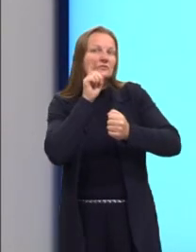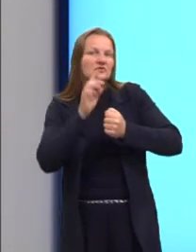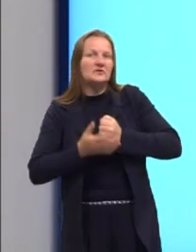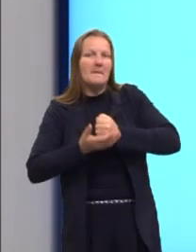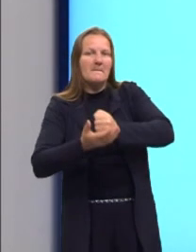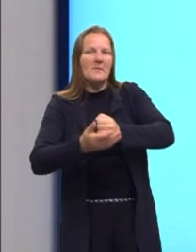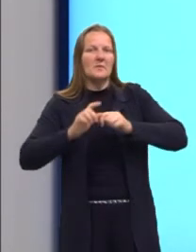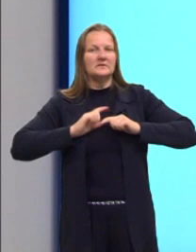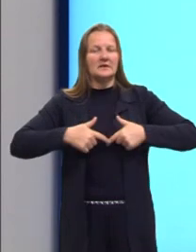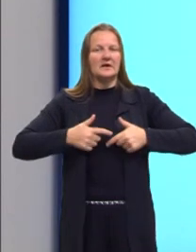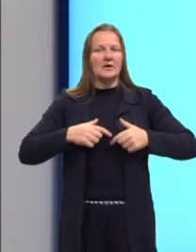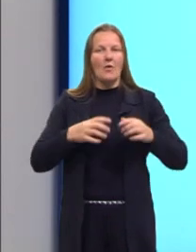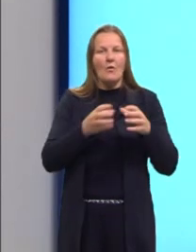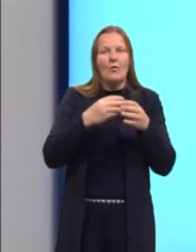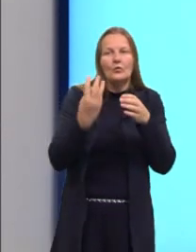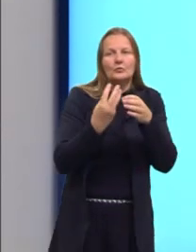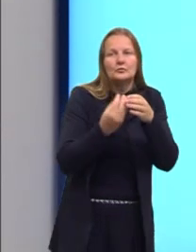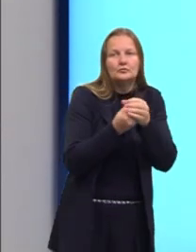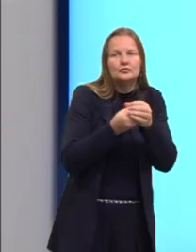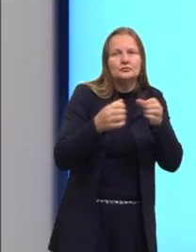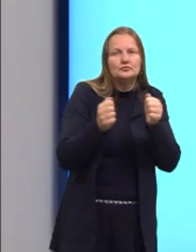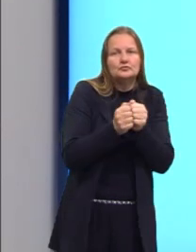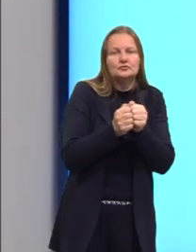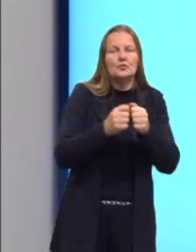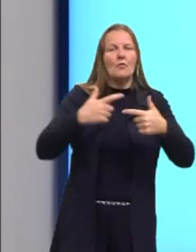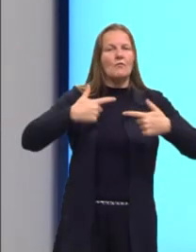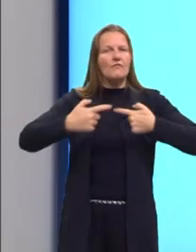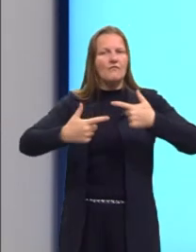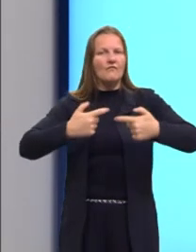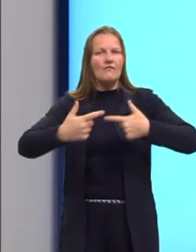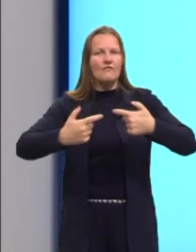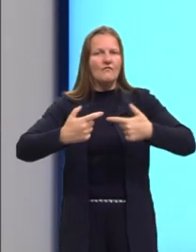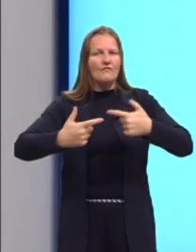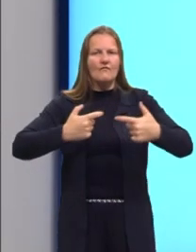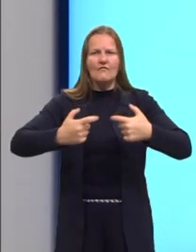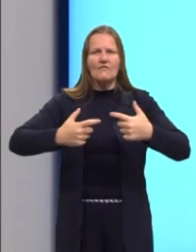E aí eles se juntam e tem essa guerra, a Guerra do Yom Kippur,